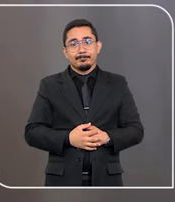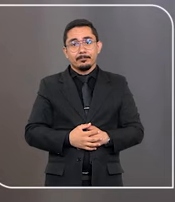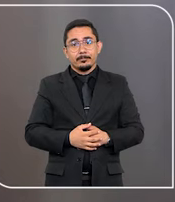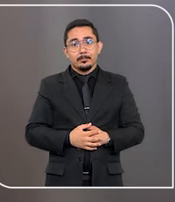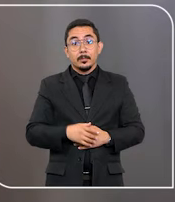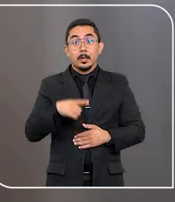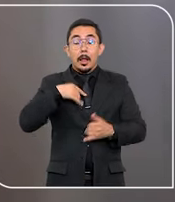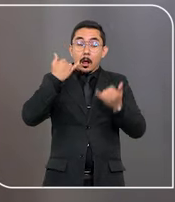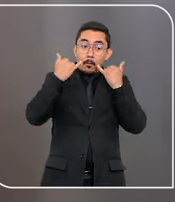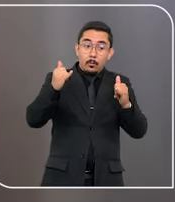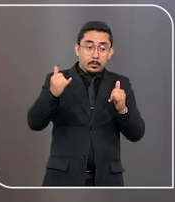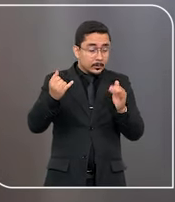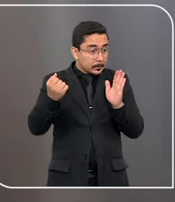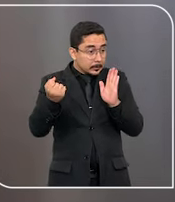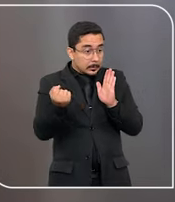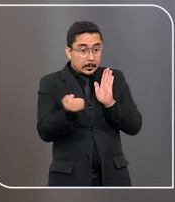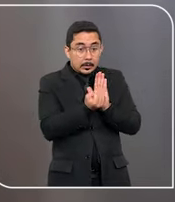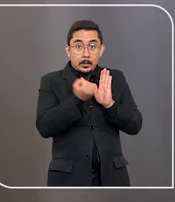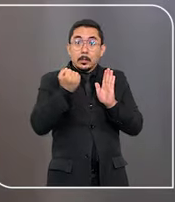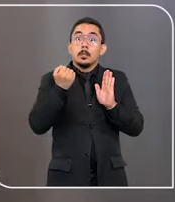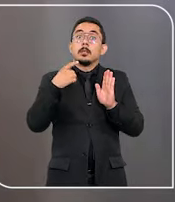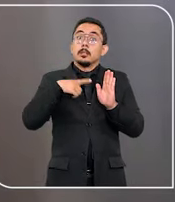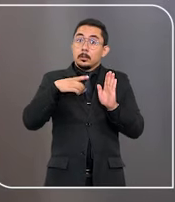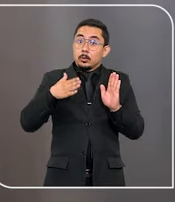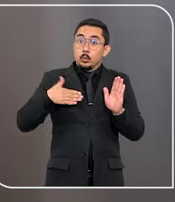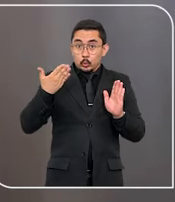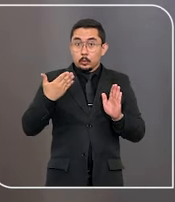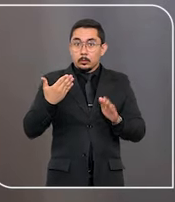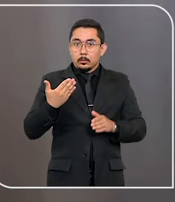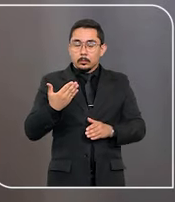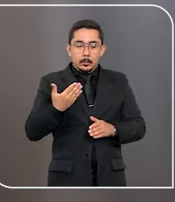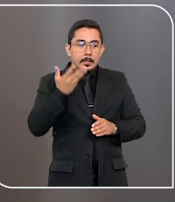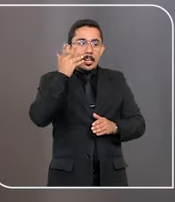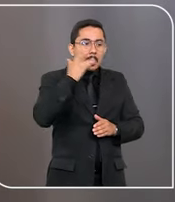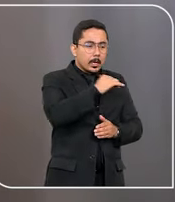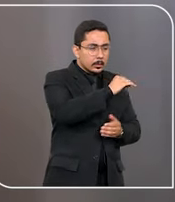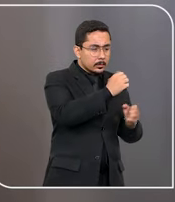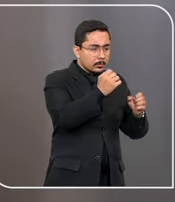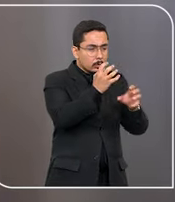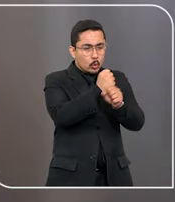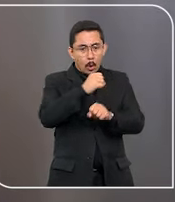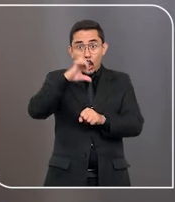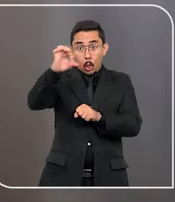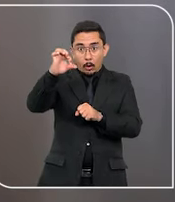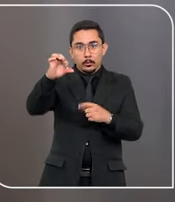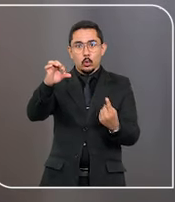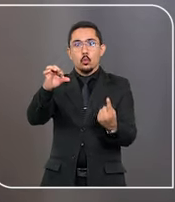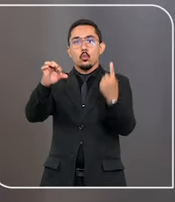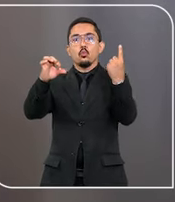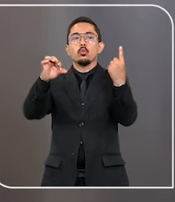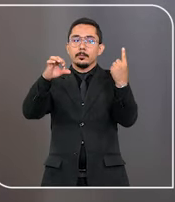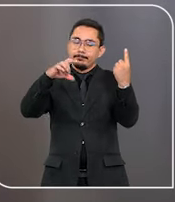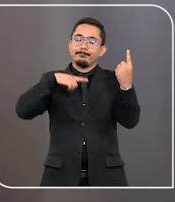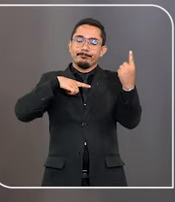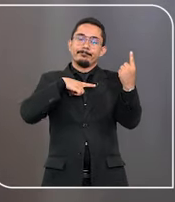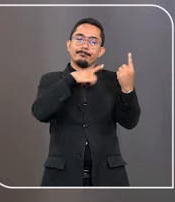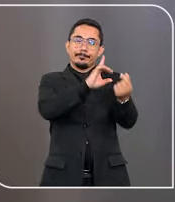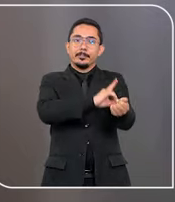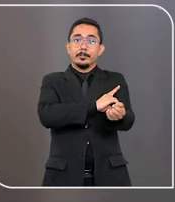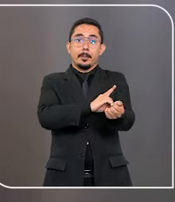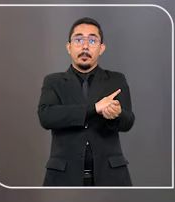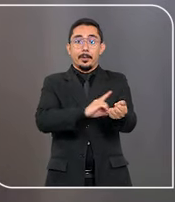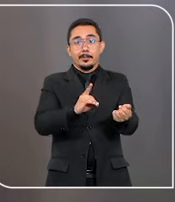Nós temos um dado muito chocante que é uma a cada nove crianças no nosso país morre por falta de